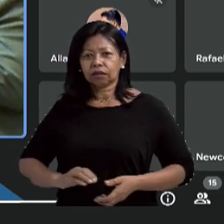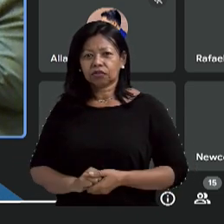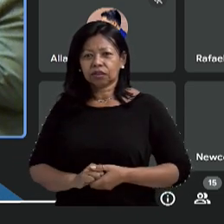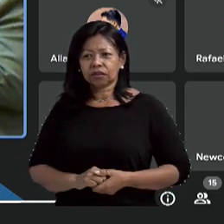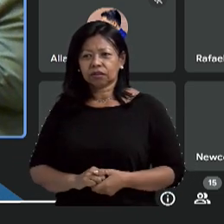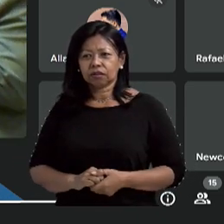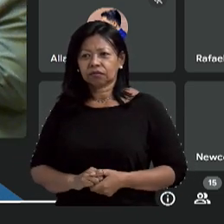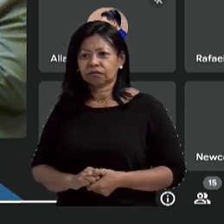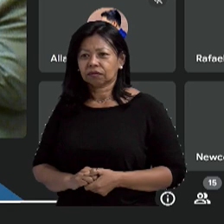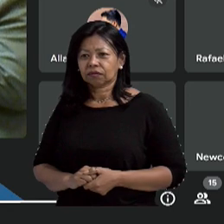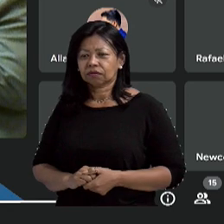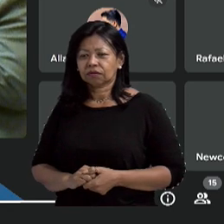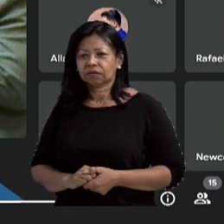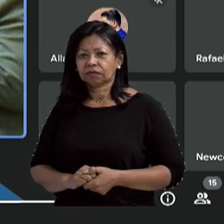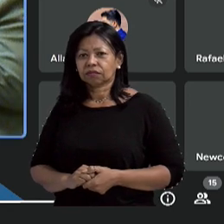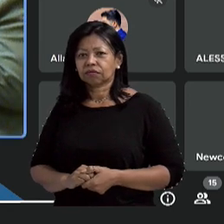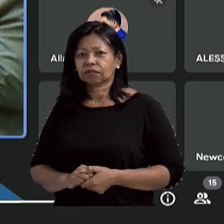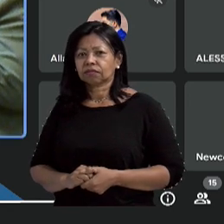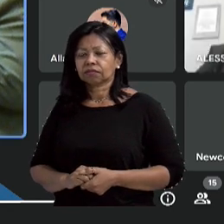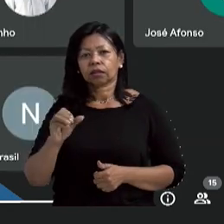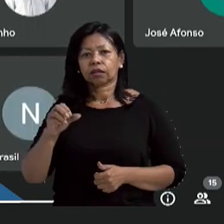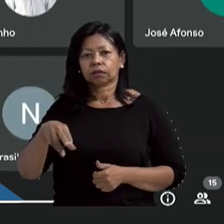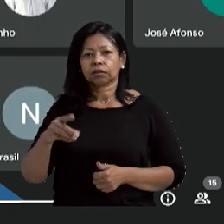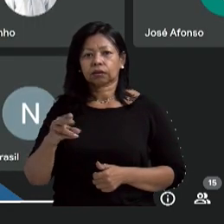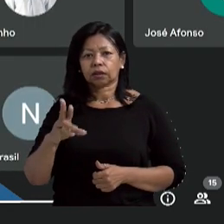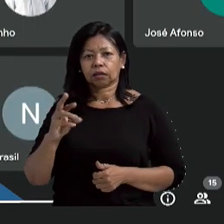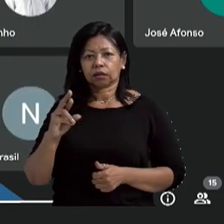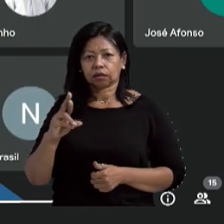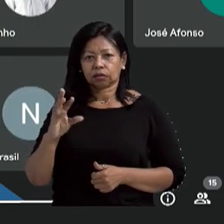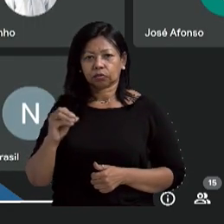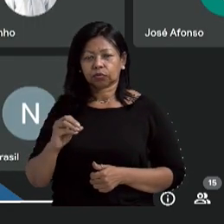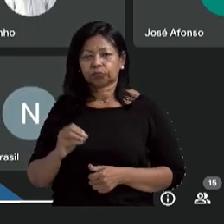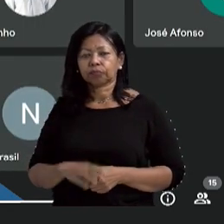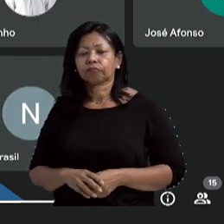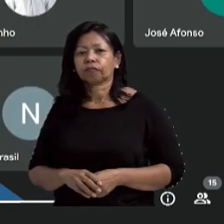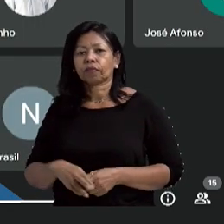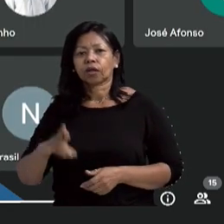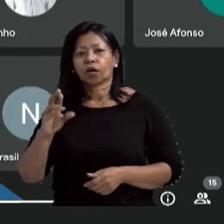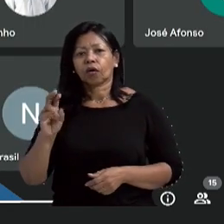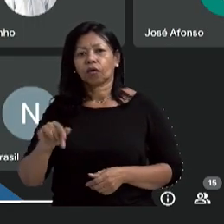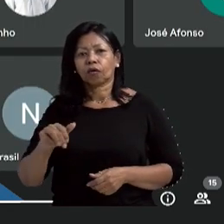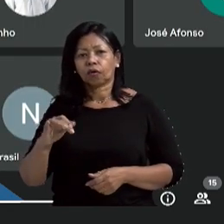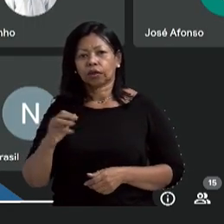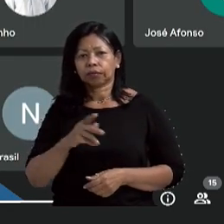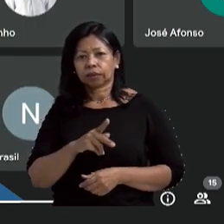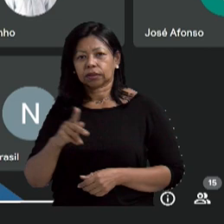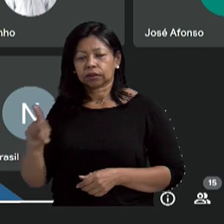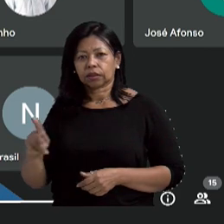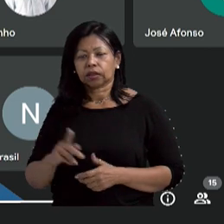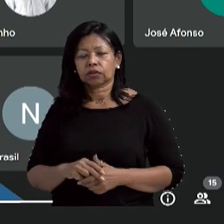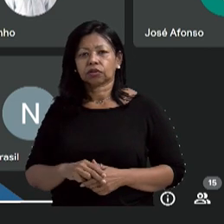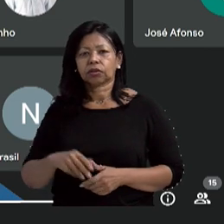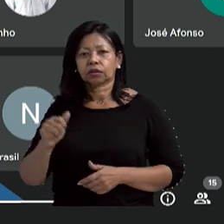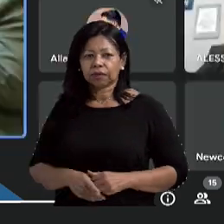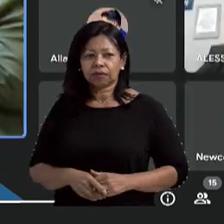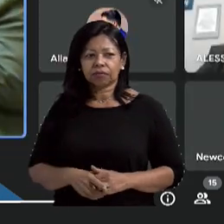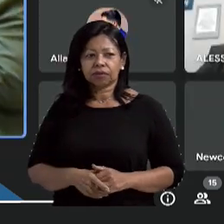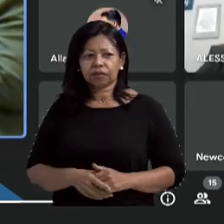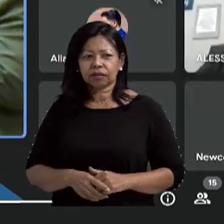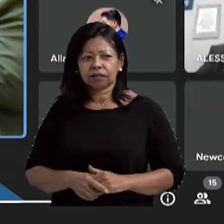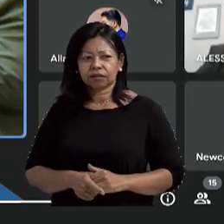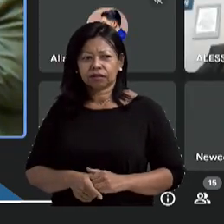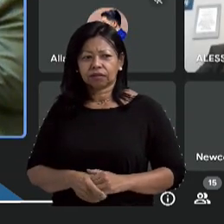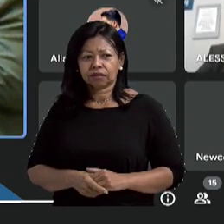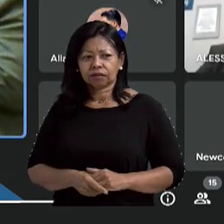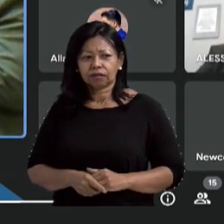o voto contrário do vereador Sérgio Calçados na pauta dois projetos de lei, o que autoriza o Poder